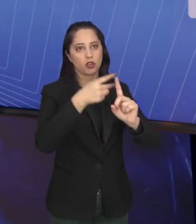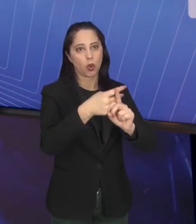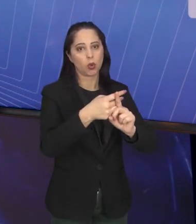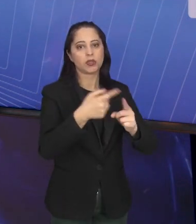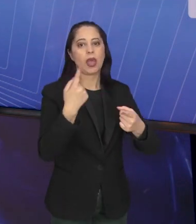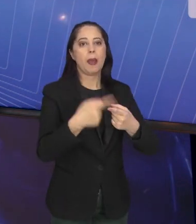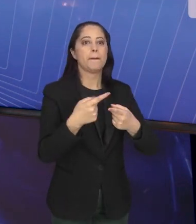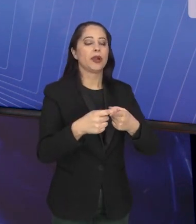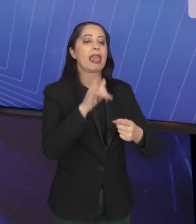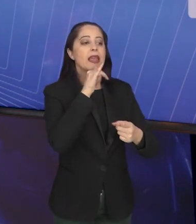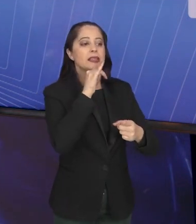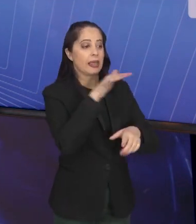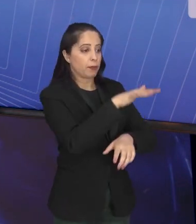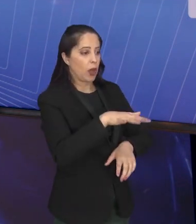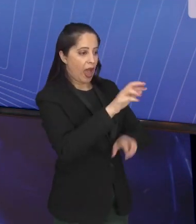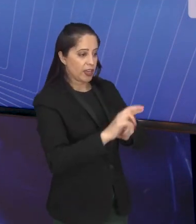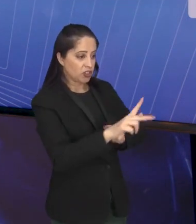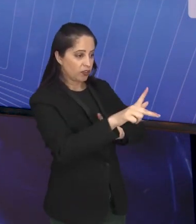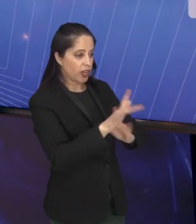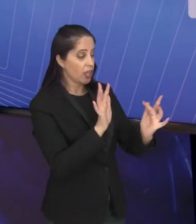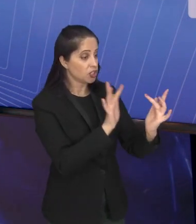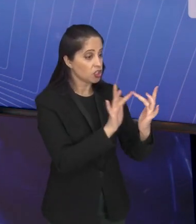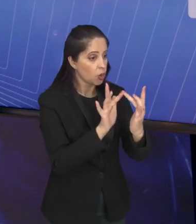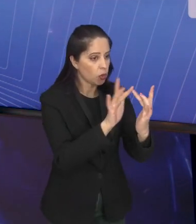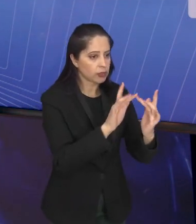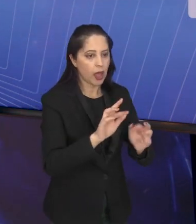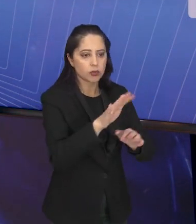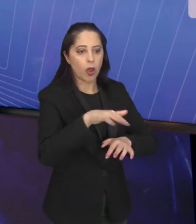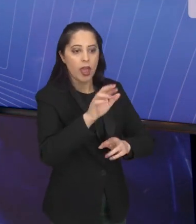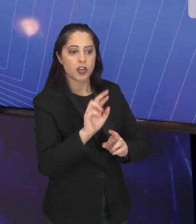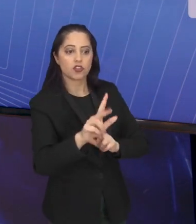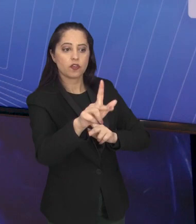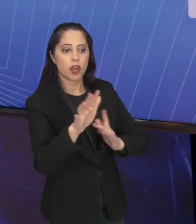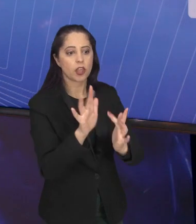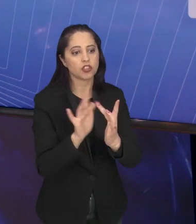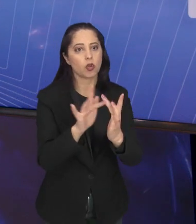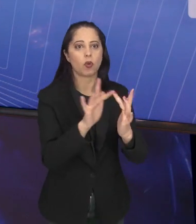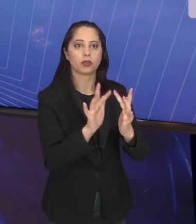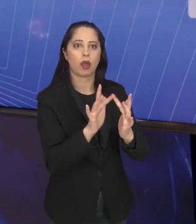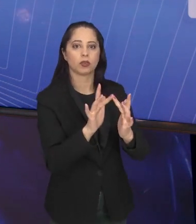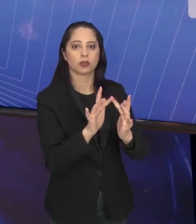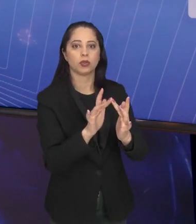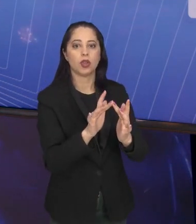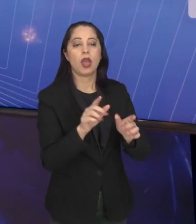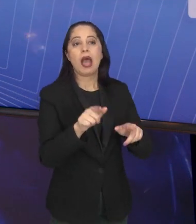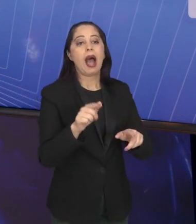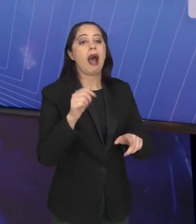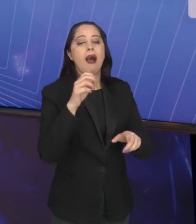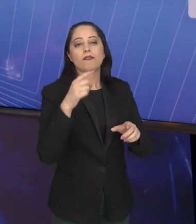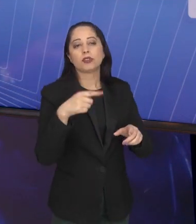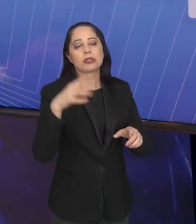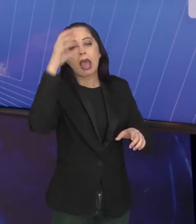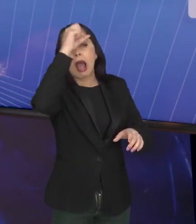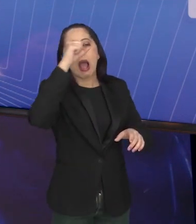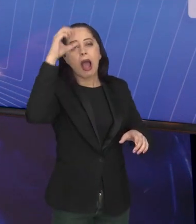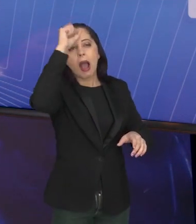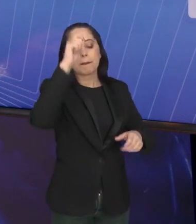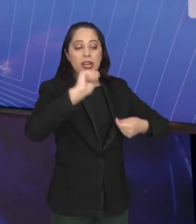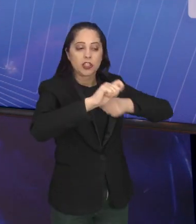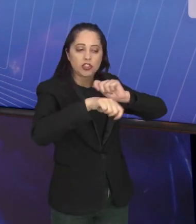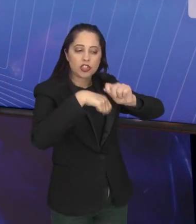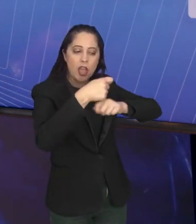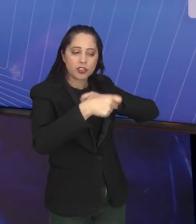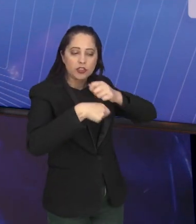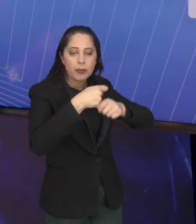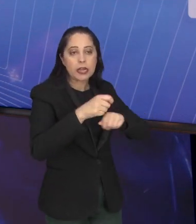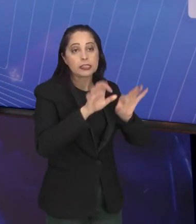contatos que você vai ter com pessoas de segmentos diferentes, fazer um crescimento pessoal muito grande. Você aprende a gerir o seu